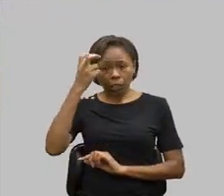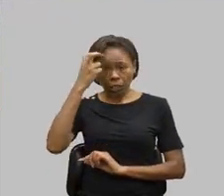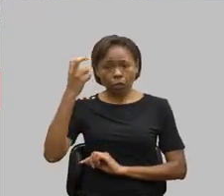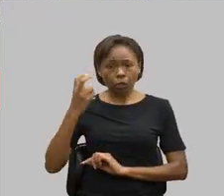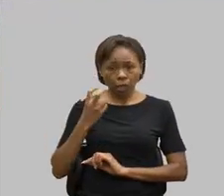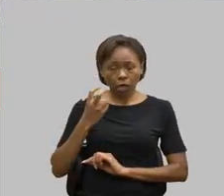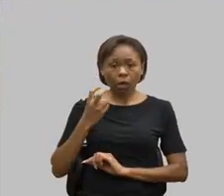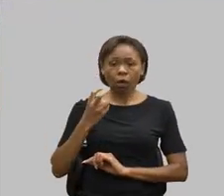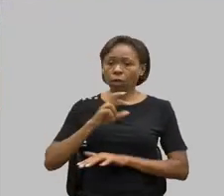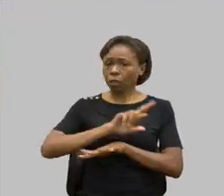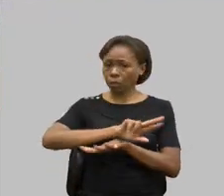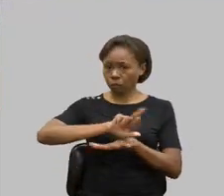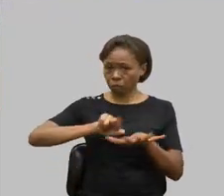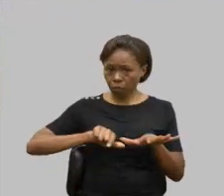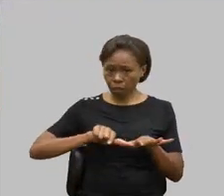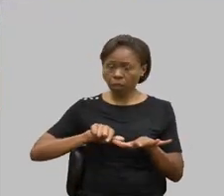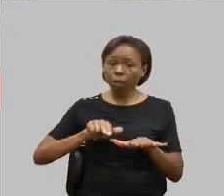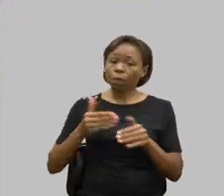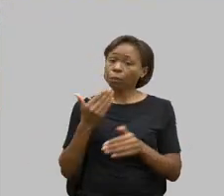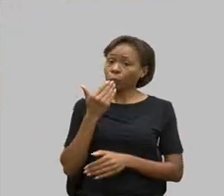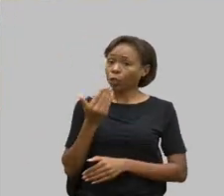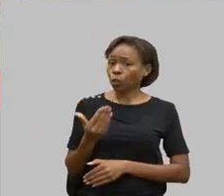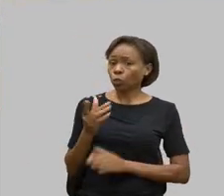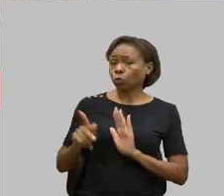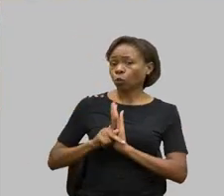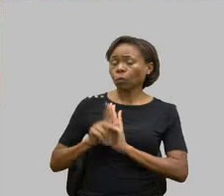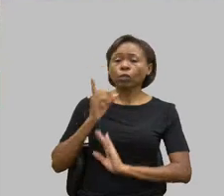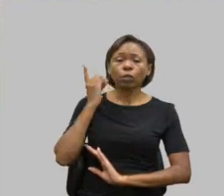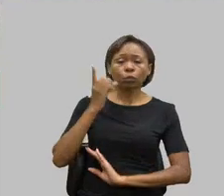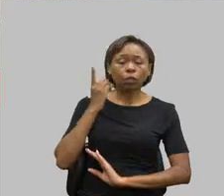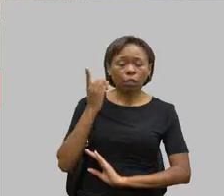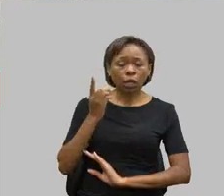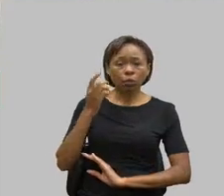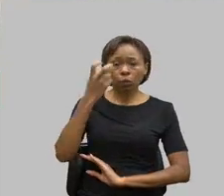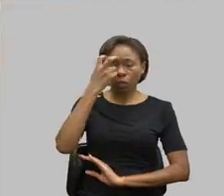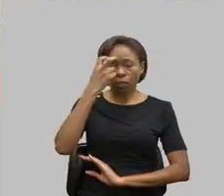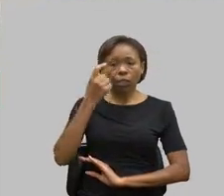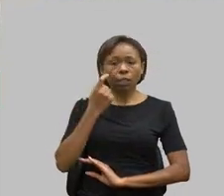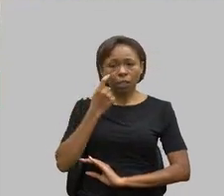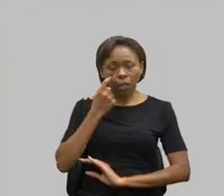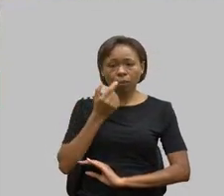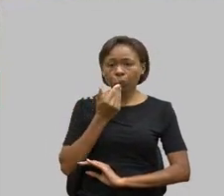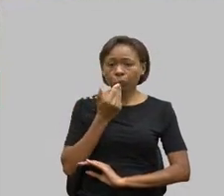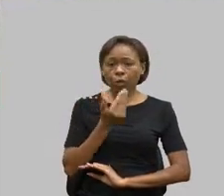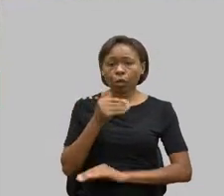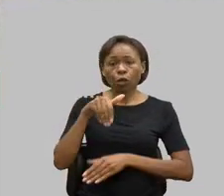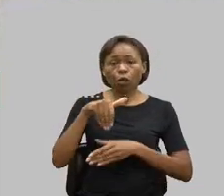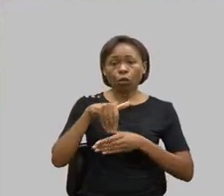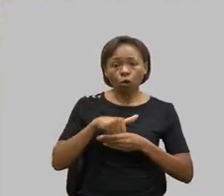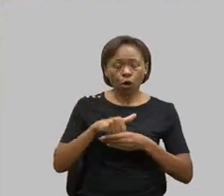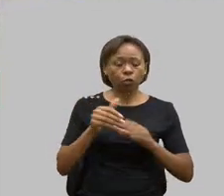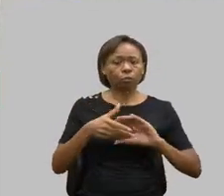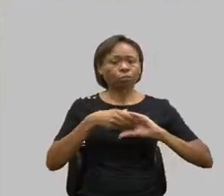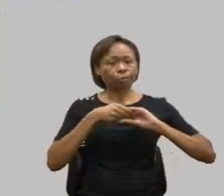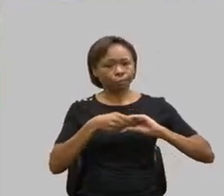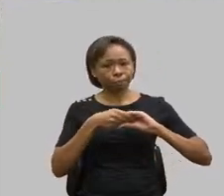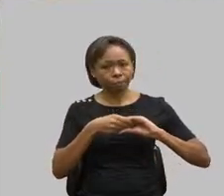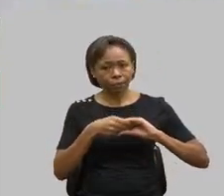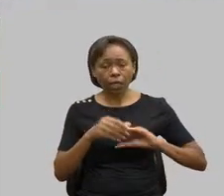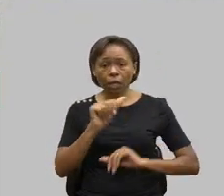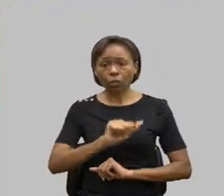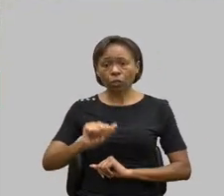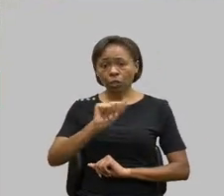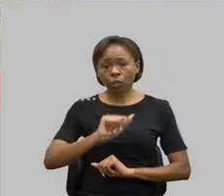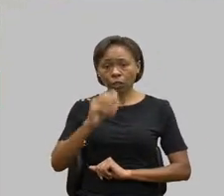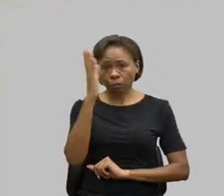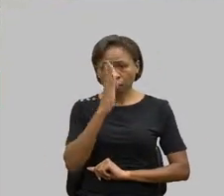requerimento do deputado Zé Guilherme entregar votos de congratulações com a Associação Brasileira de Pacientes